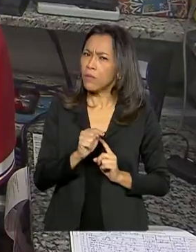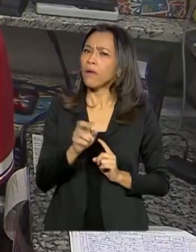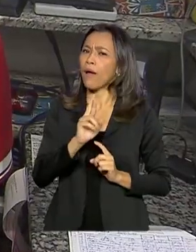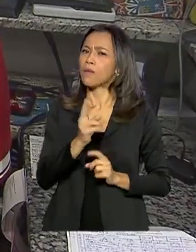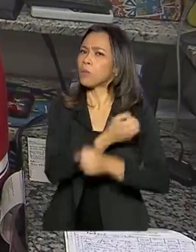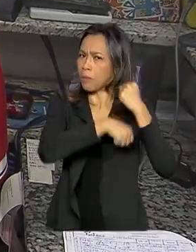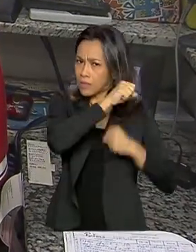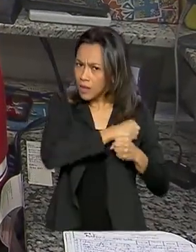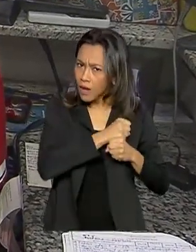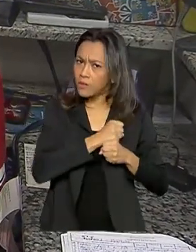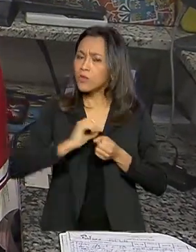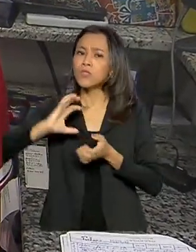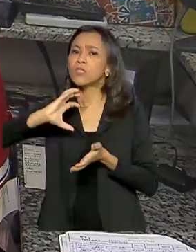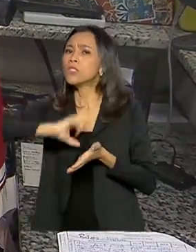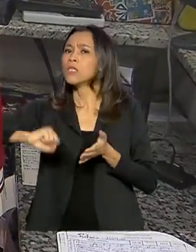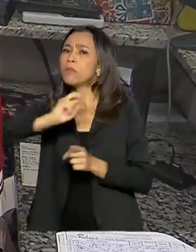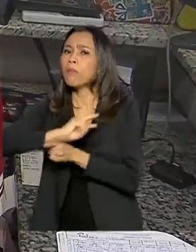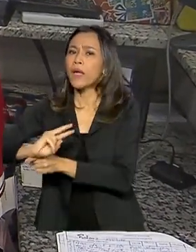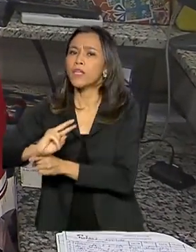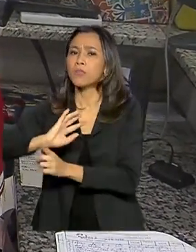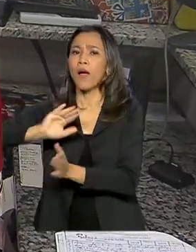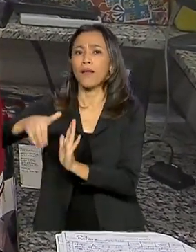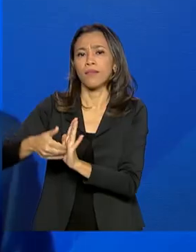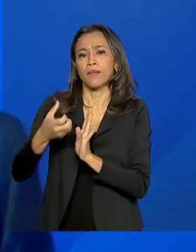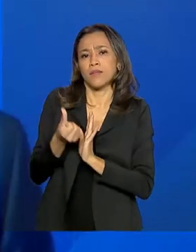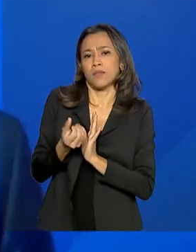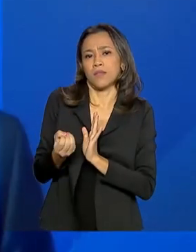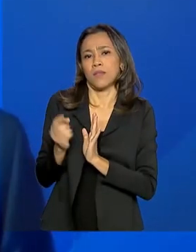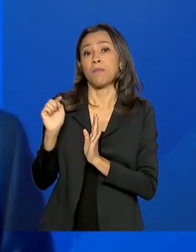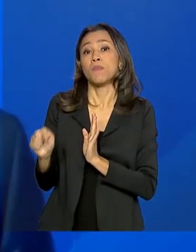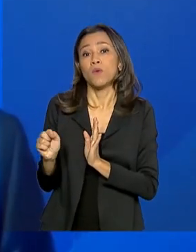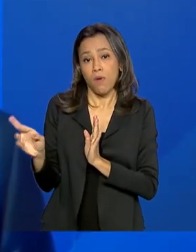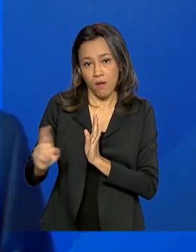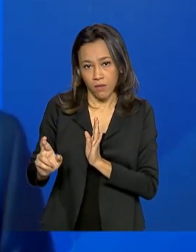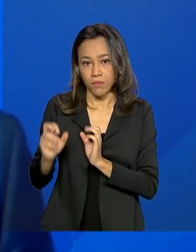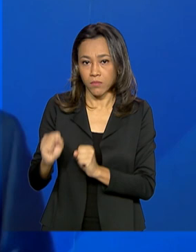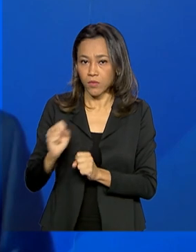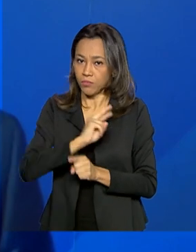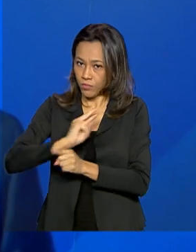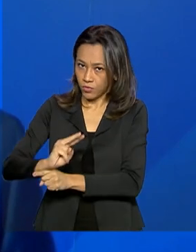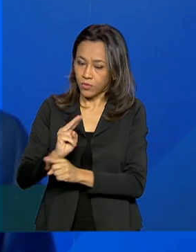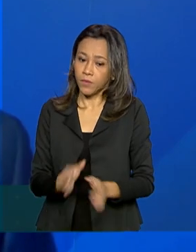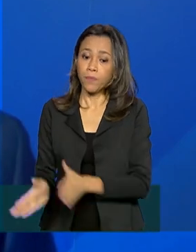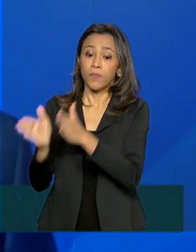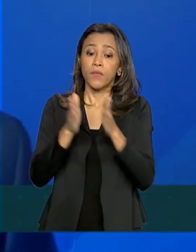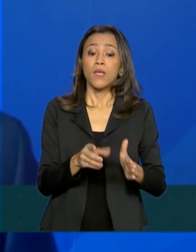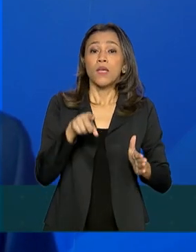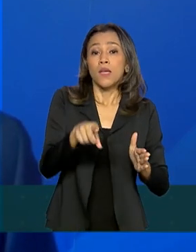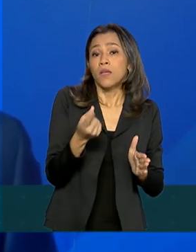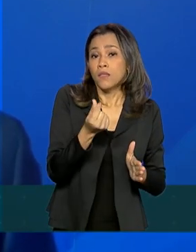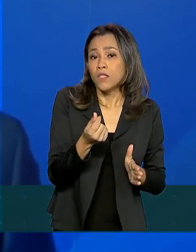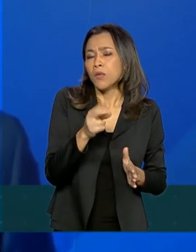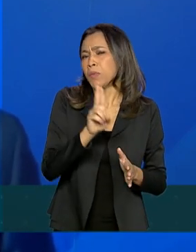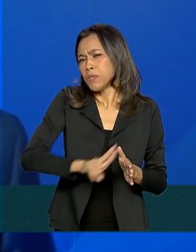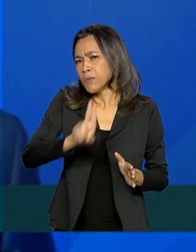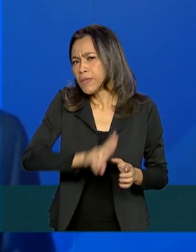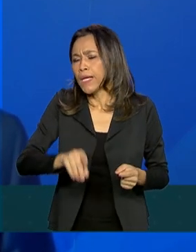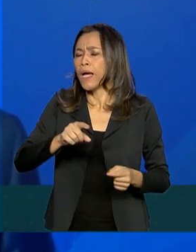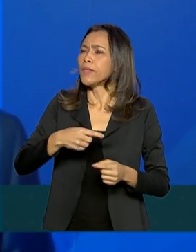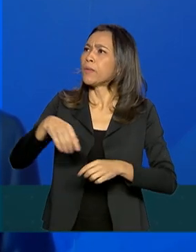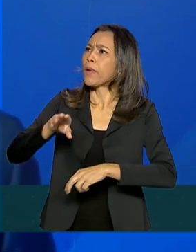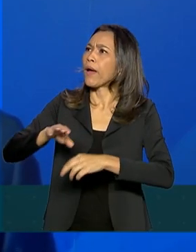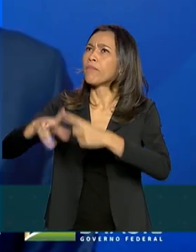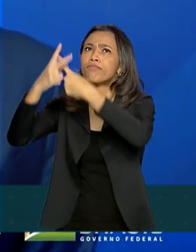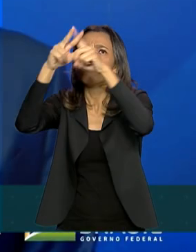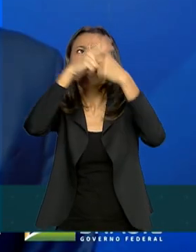pode pegar um empréstimo de até R 60 mil. O crédito pode ser usado, segundo a Caixa, para reformas, compra de